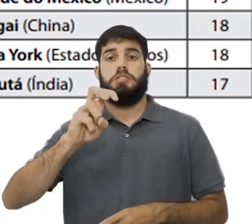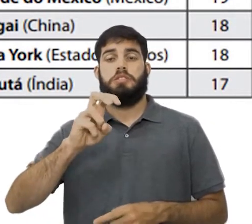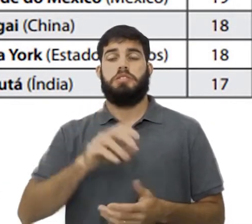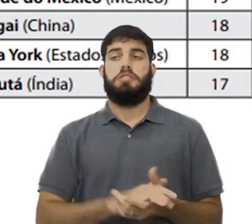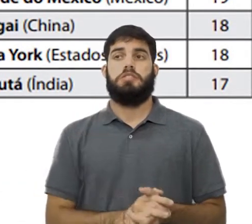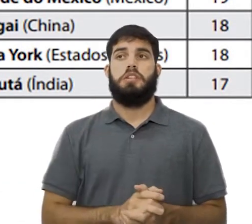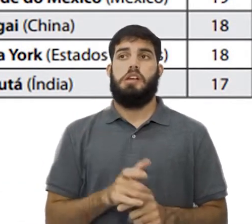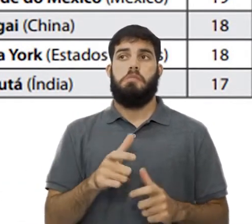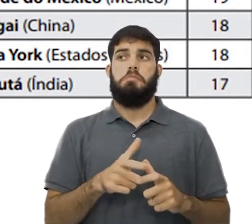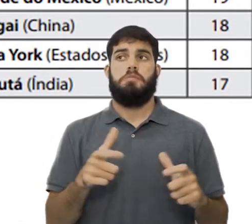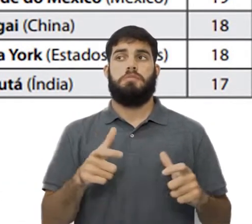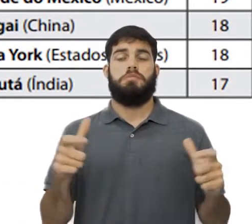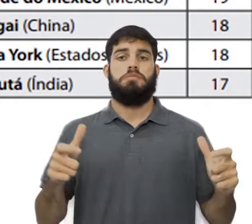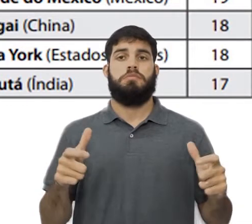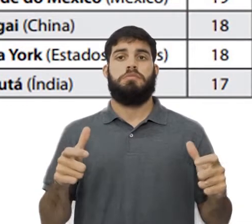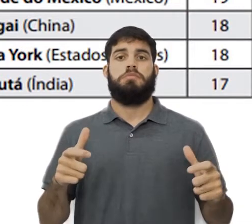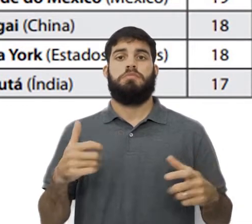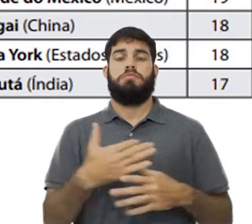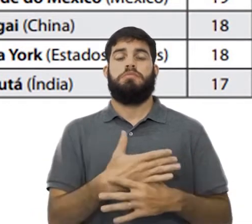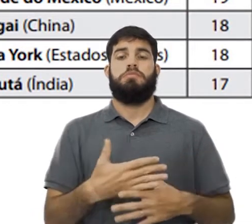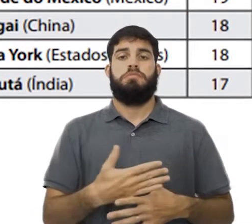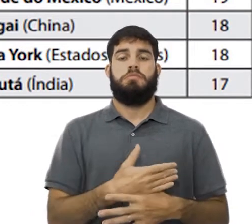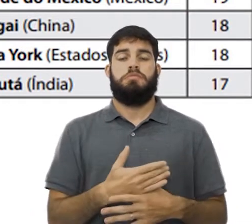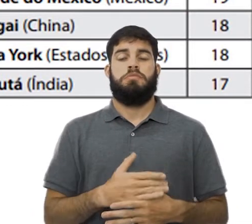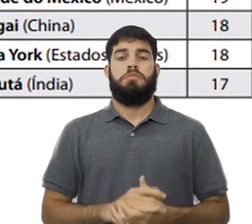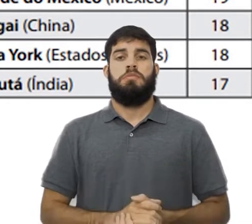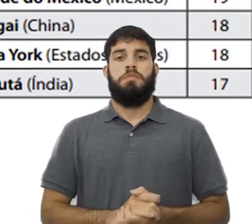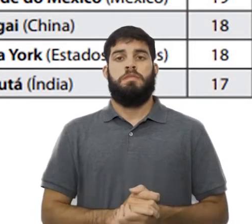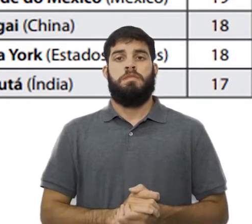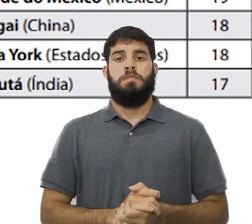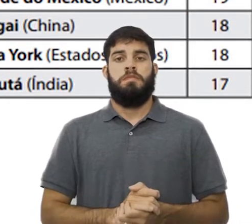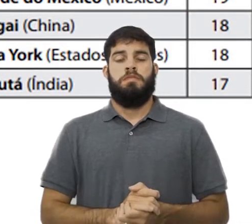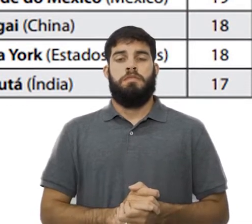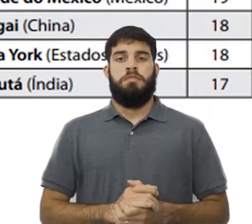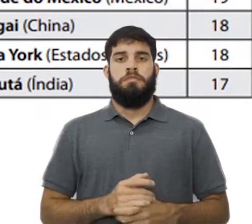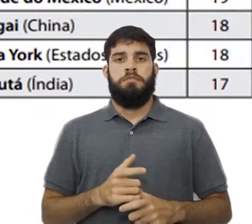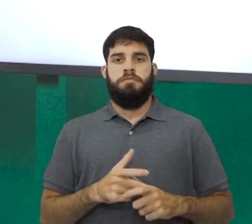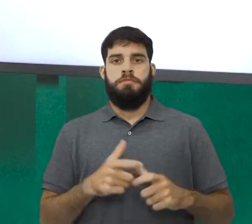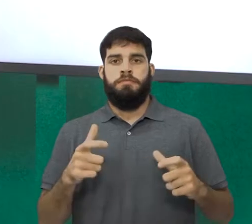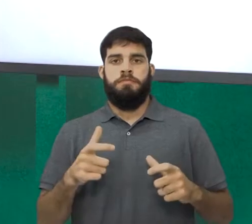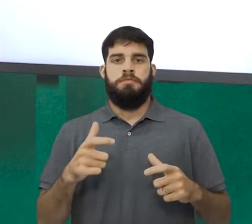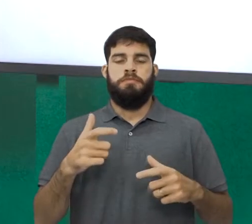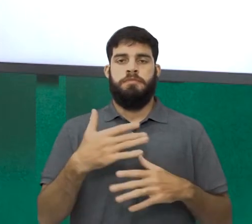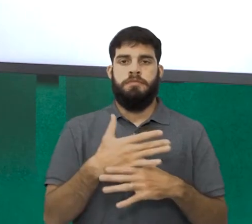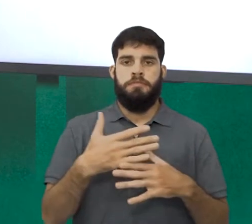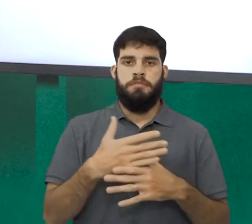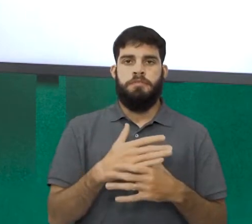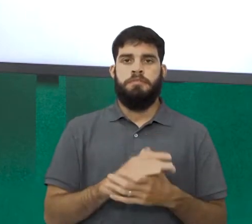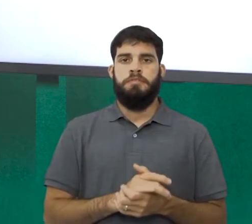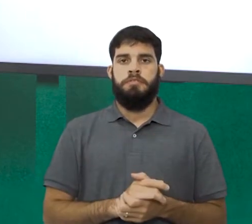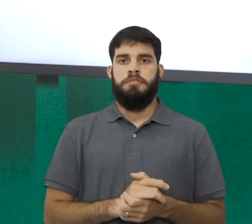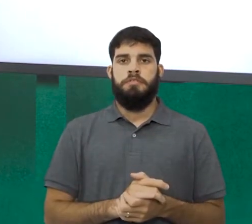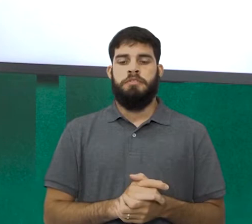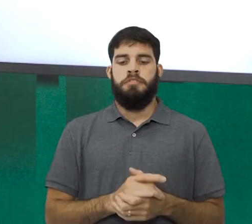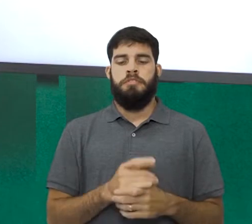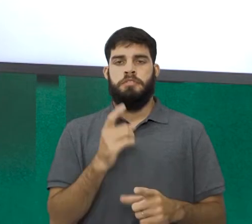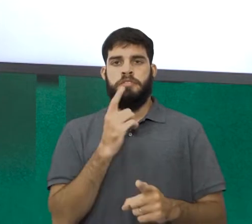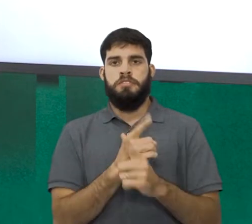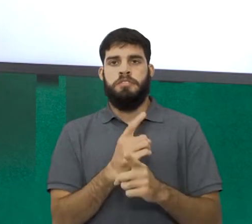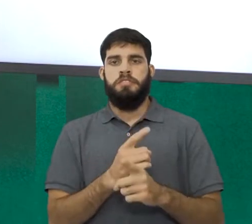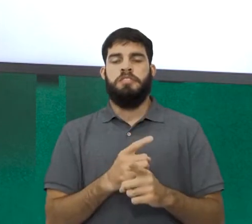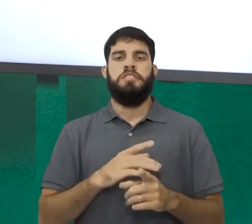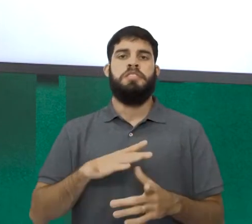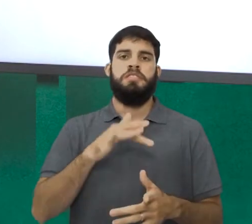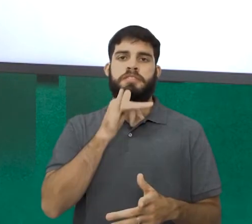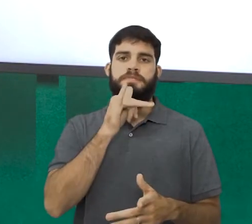a maioria das cidades continuam, sim, das grandes cidades, megacidades, localizadas no mundo pobre.